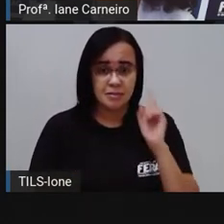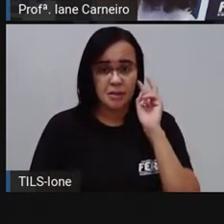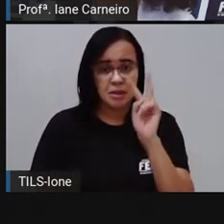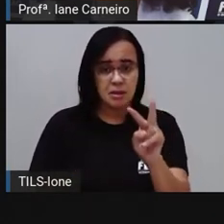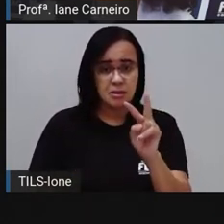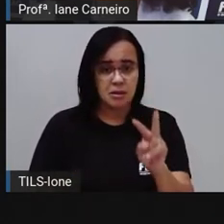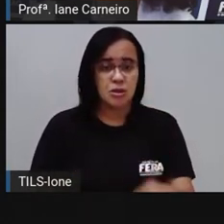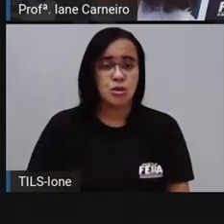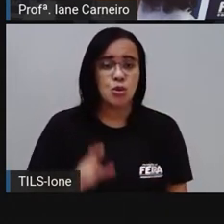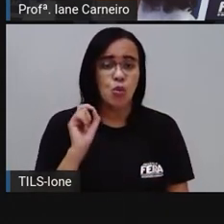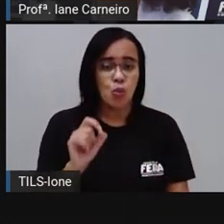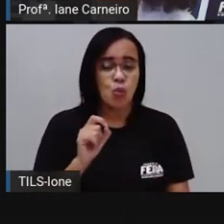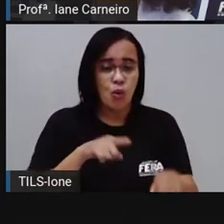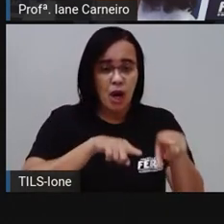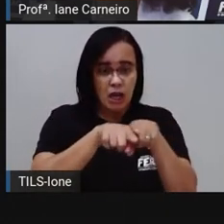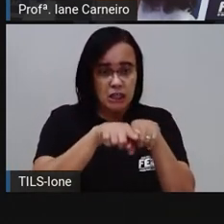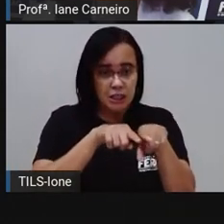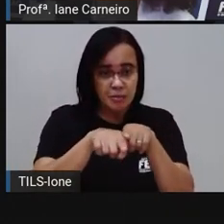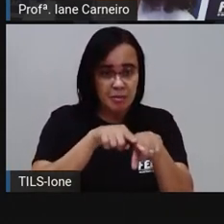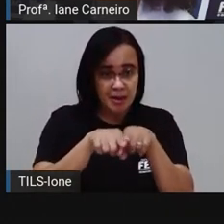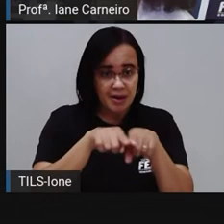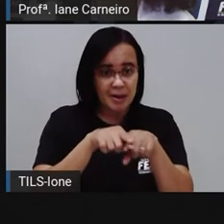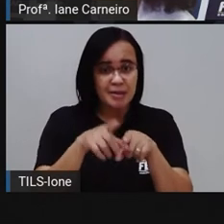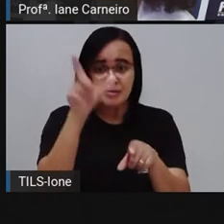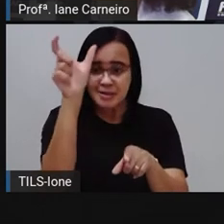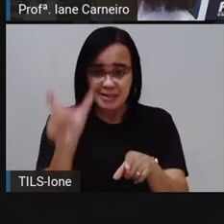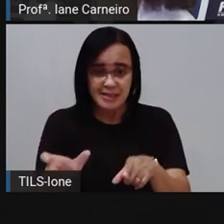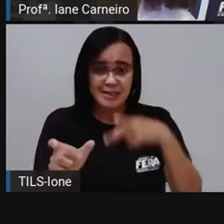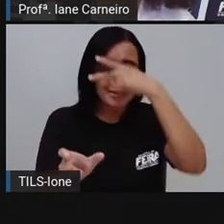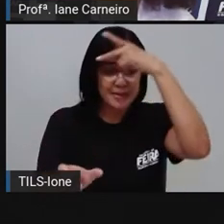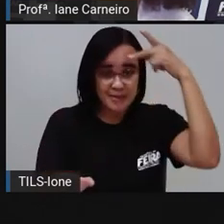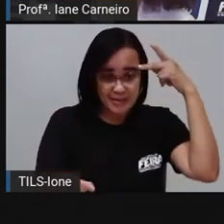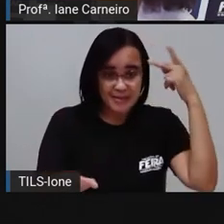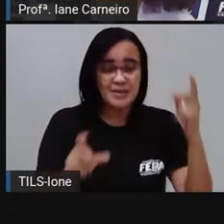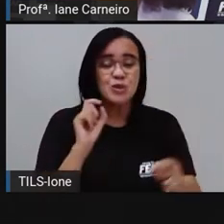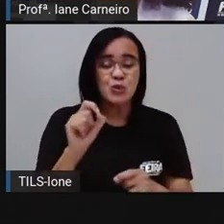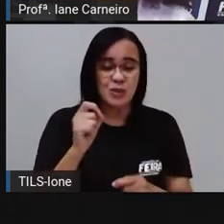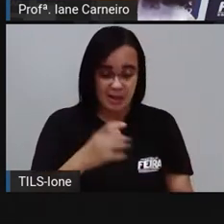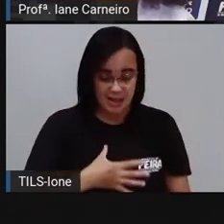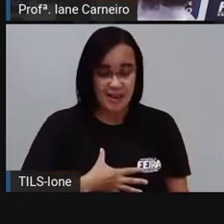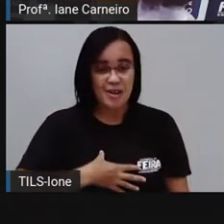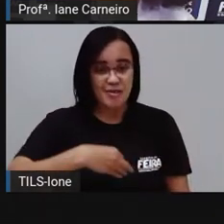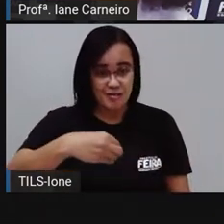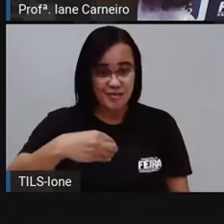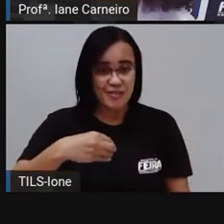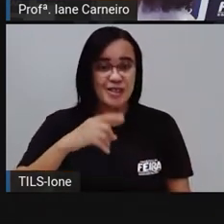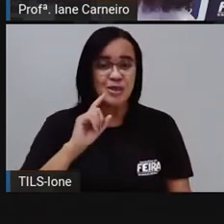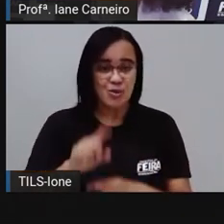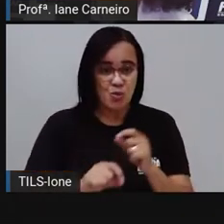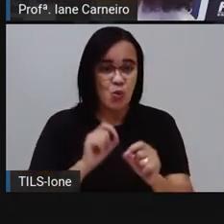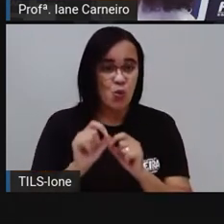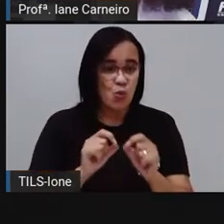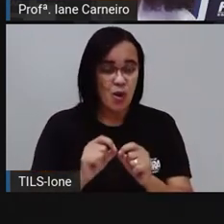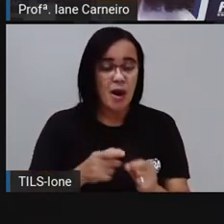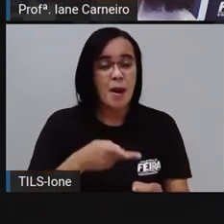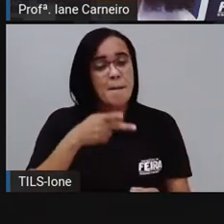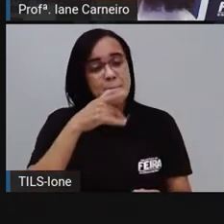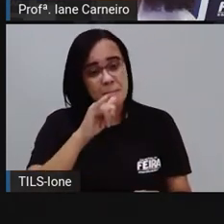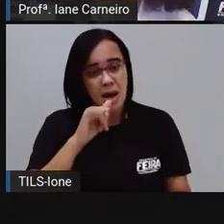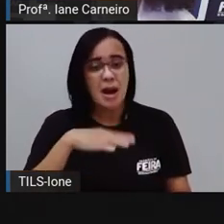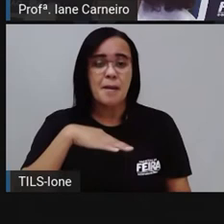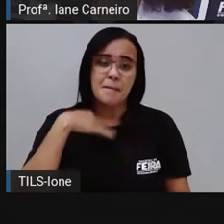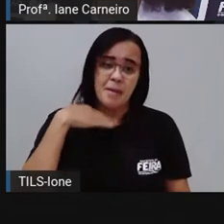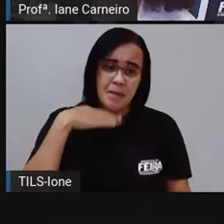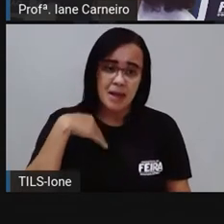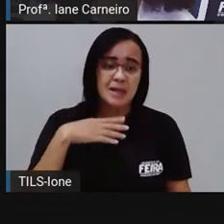ó, foram nossa mãe e o nosso pai. Então, aqui você vai colocar o nome da sua mãe e o nome do seu pai, tá bom? E aqui